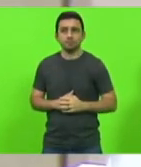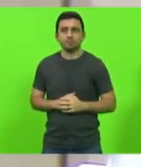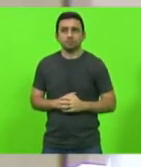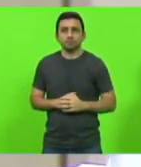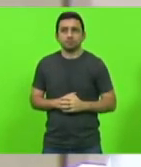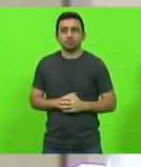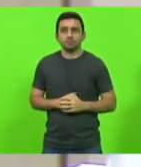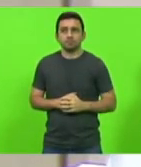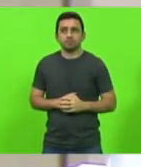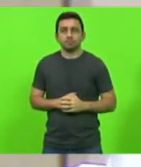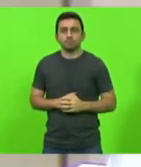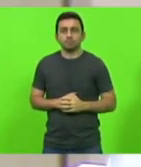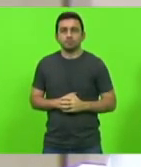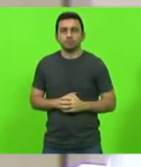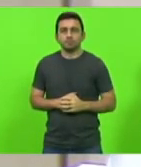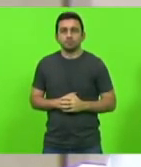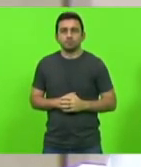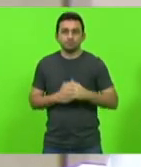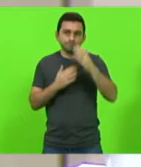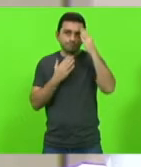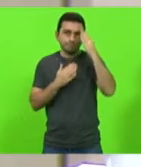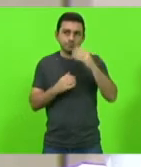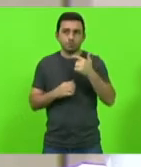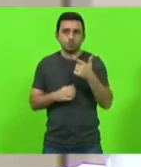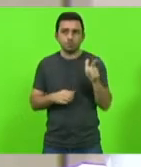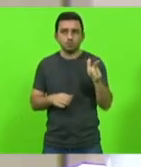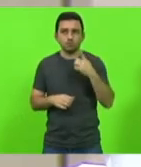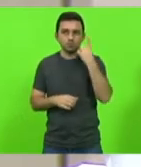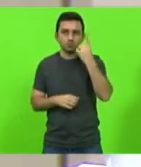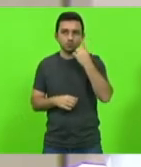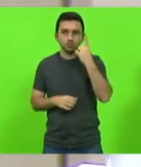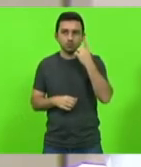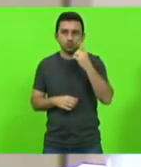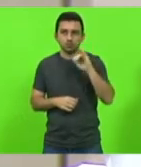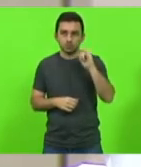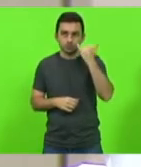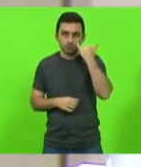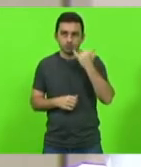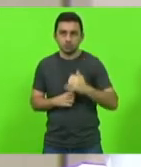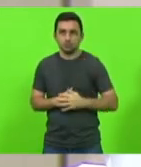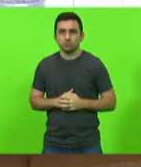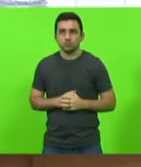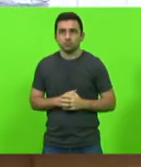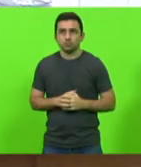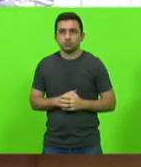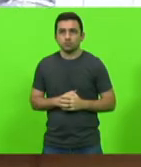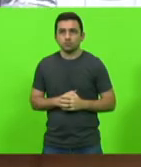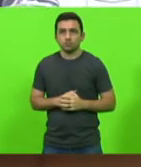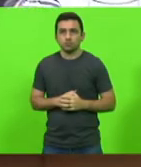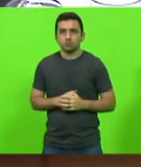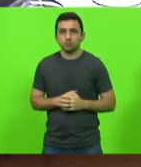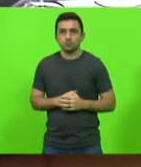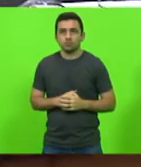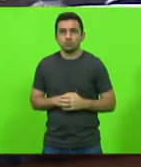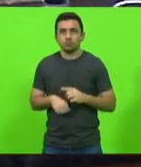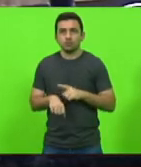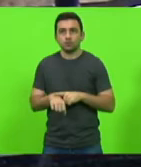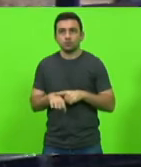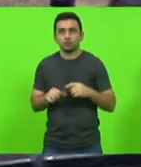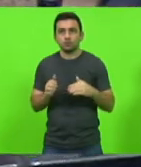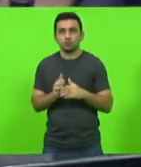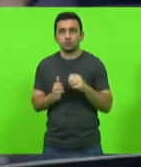obrigado deputado Bruno de Souza próximo deputado escrito deputado Gessé Lopes o excelente será 10 minutos deputado